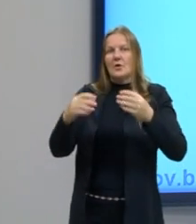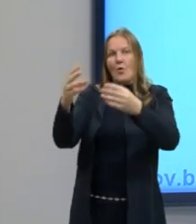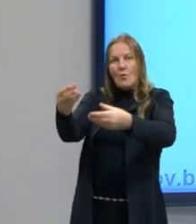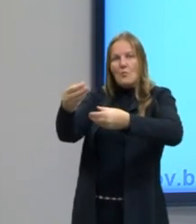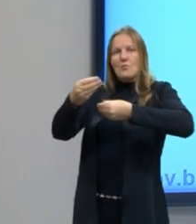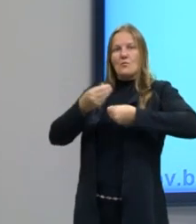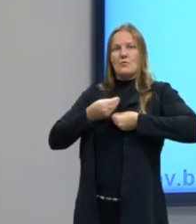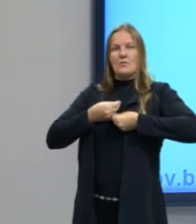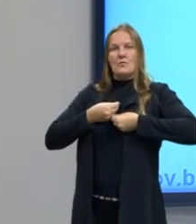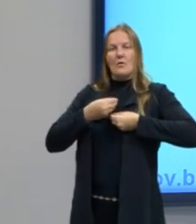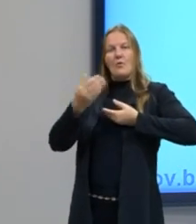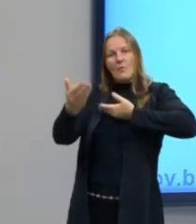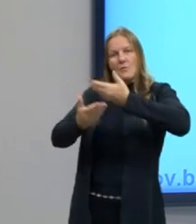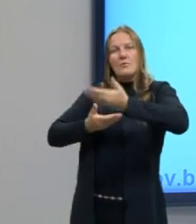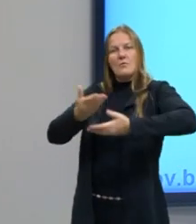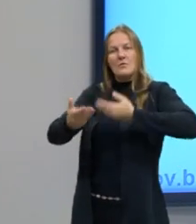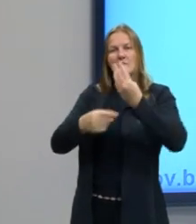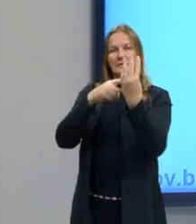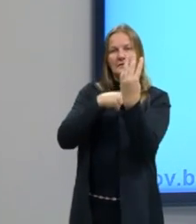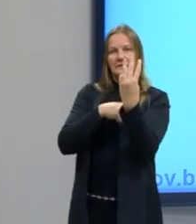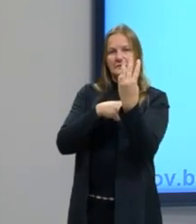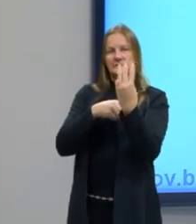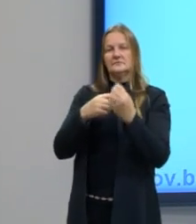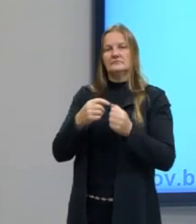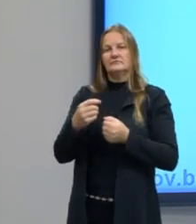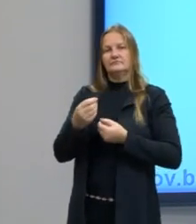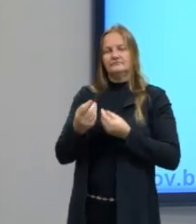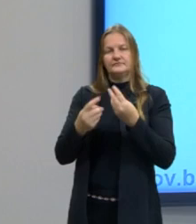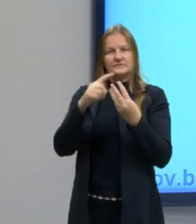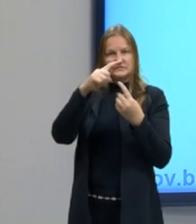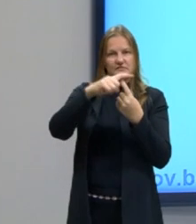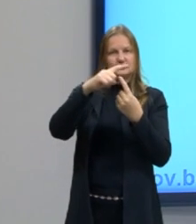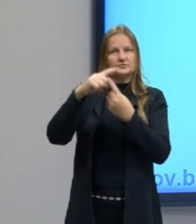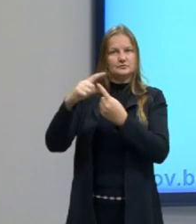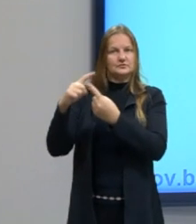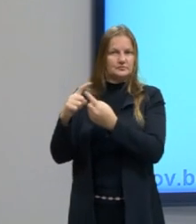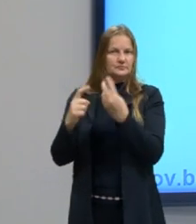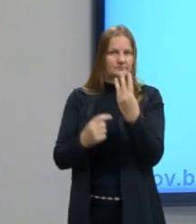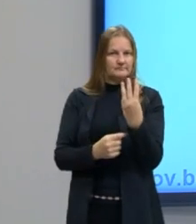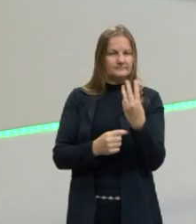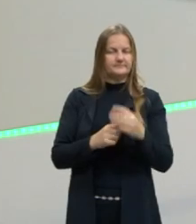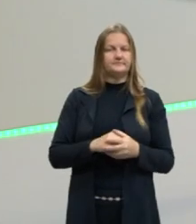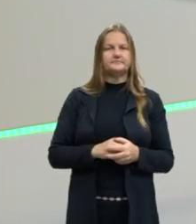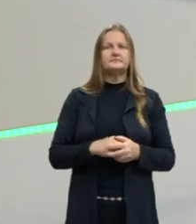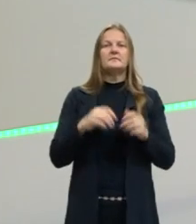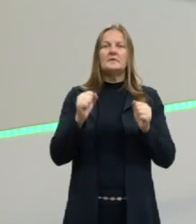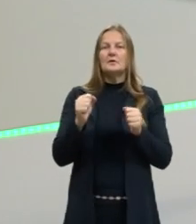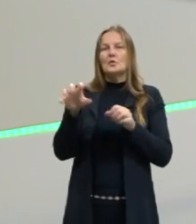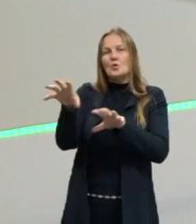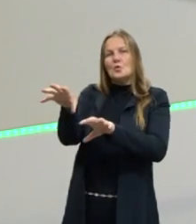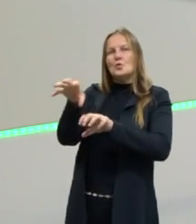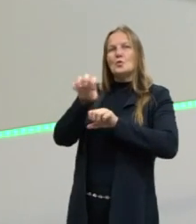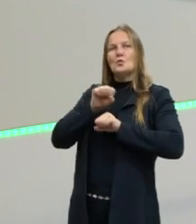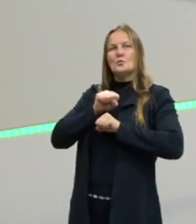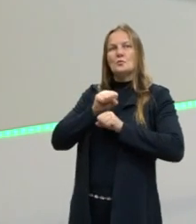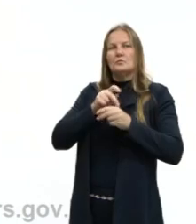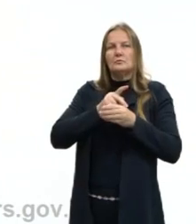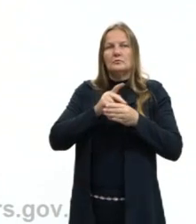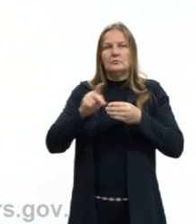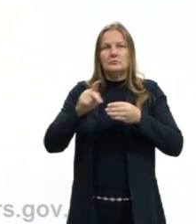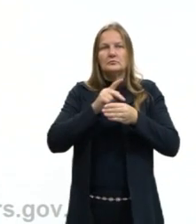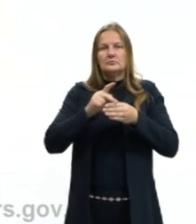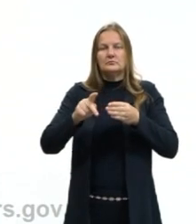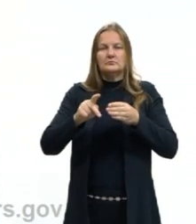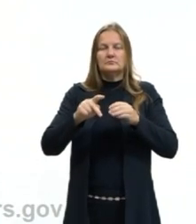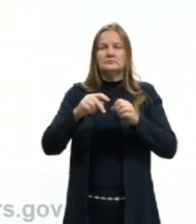ou compartilhar elétrons, daí vai depender do tipo de ligação, com a finalidade de adquirir essa estabilidade eletrônica,